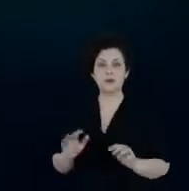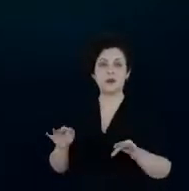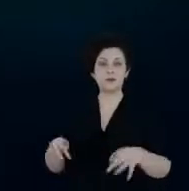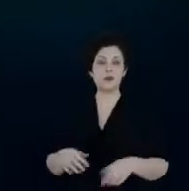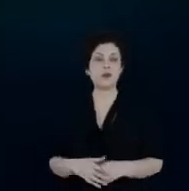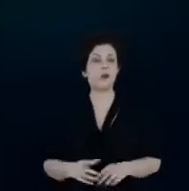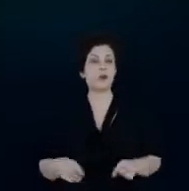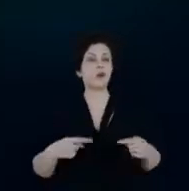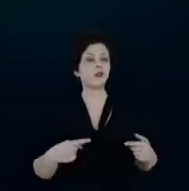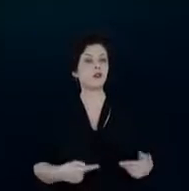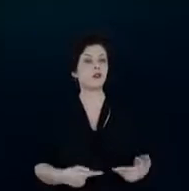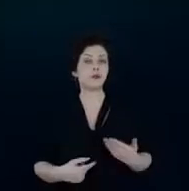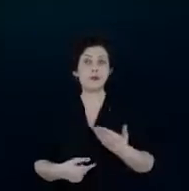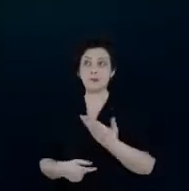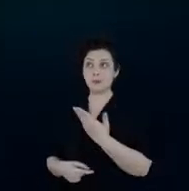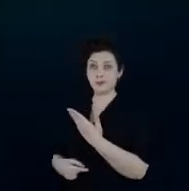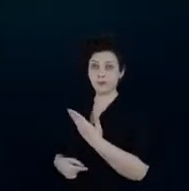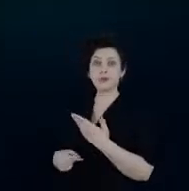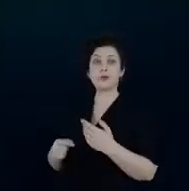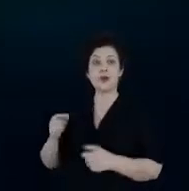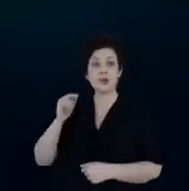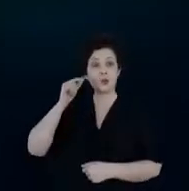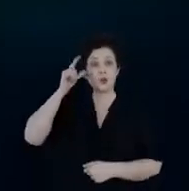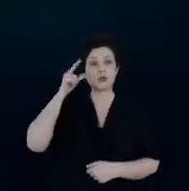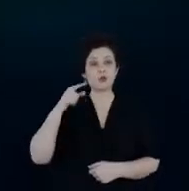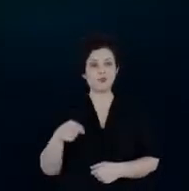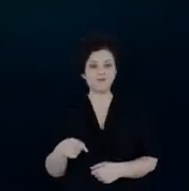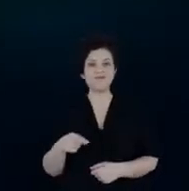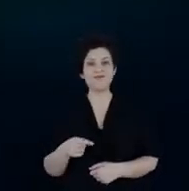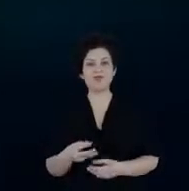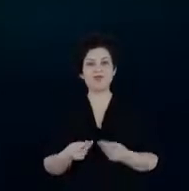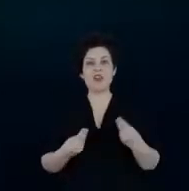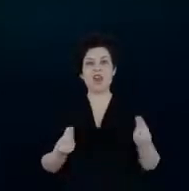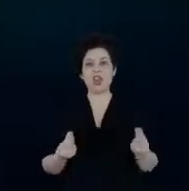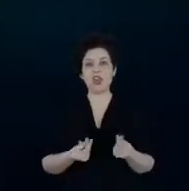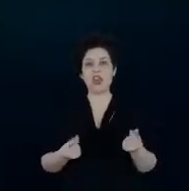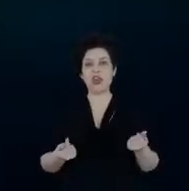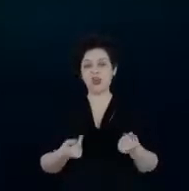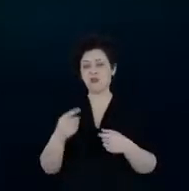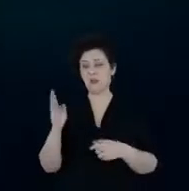desafios para eficiência energética eu acho que é a cultura da ineficiência que tem no Brasil